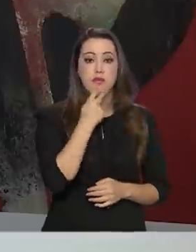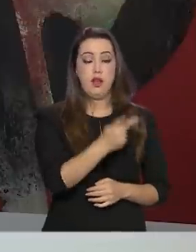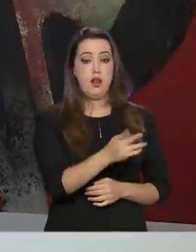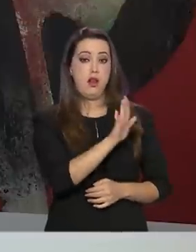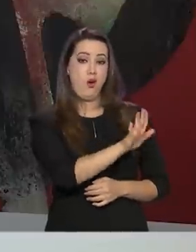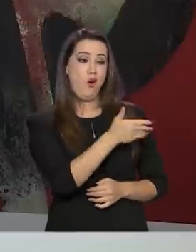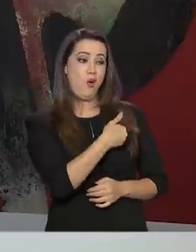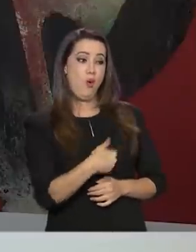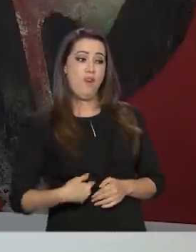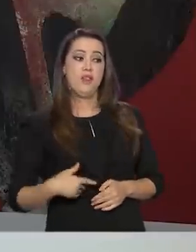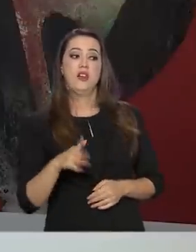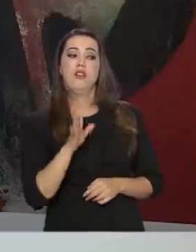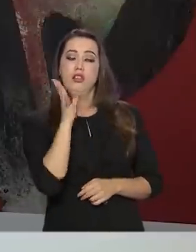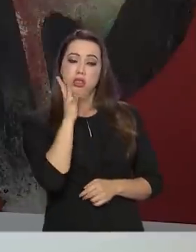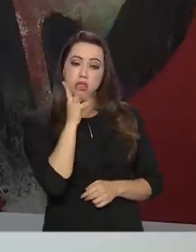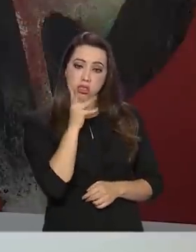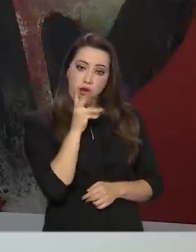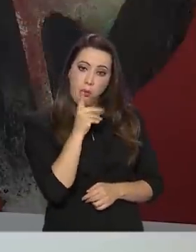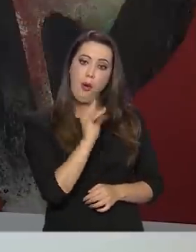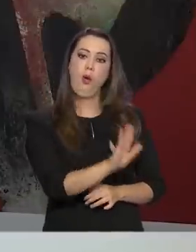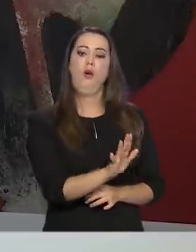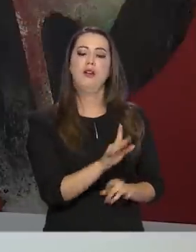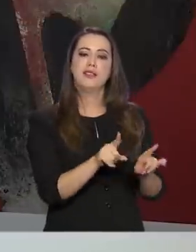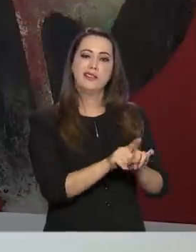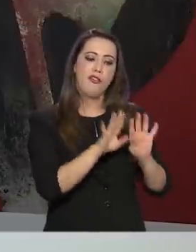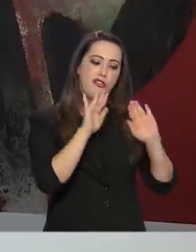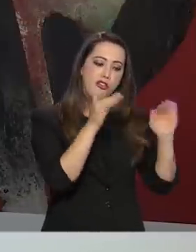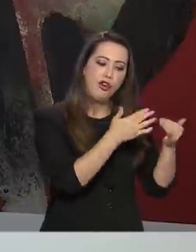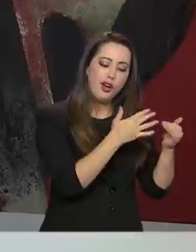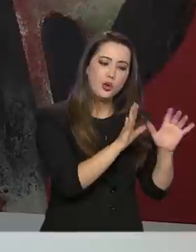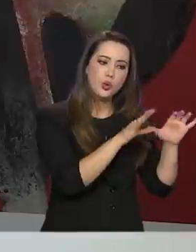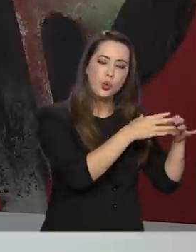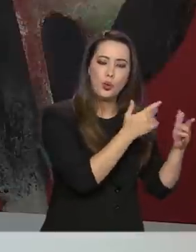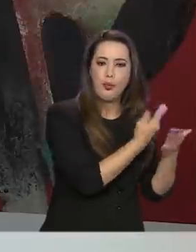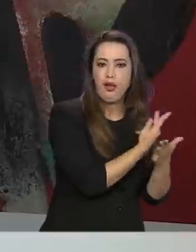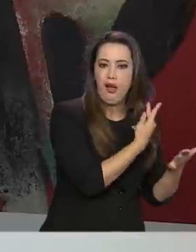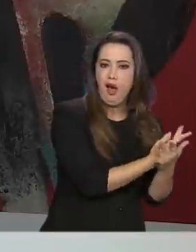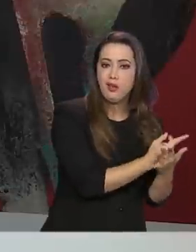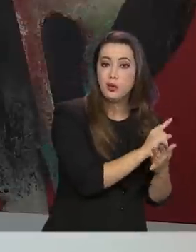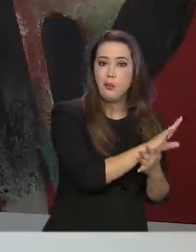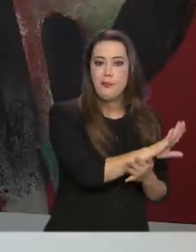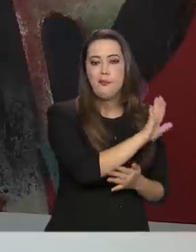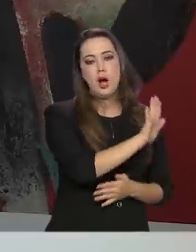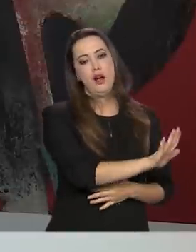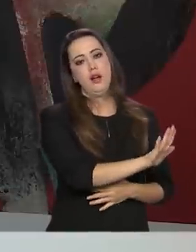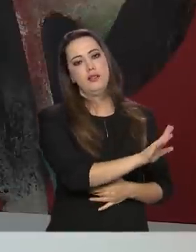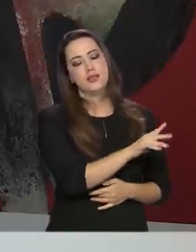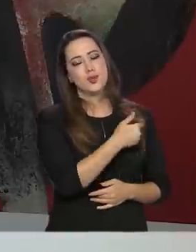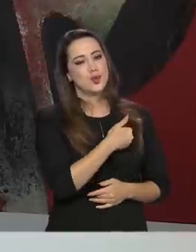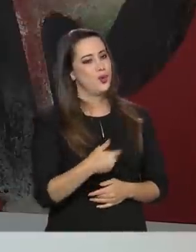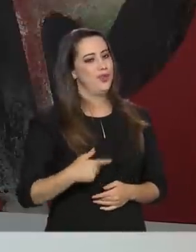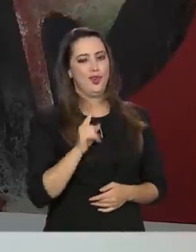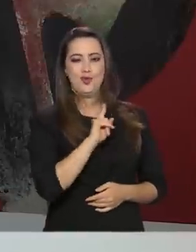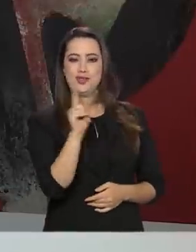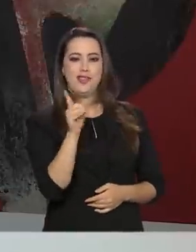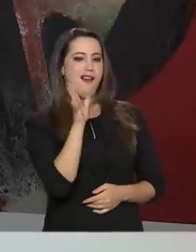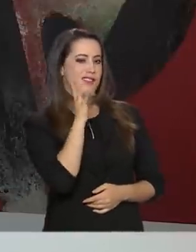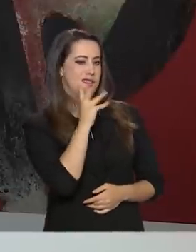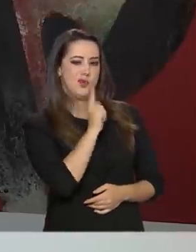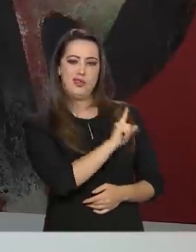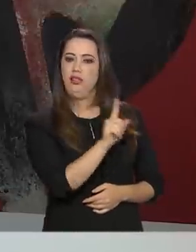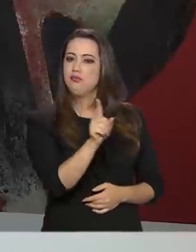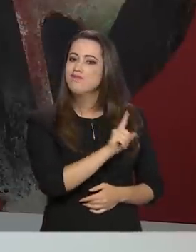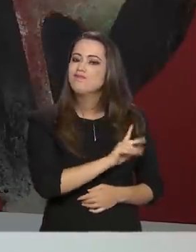o governo está demorando e o governo está focando nas pessoas erradas. Só que o governo não estava demorando e focando nas pessoas